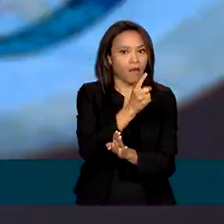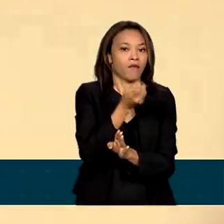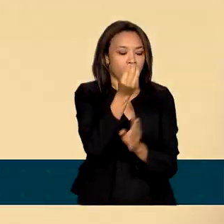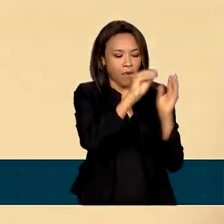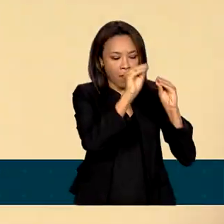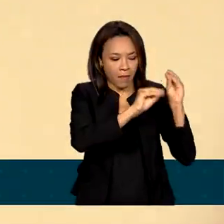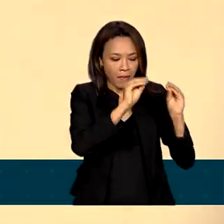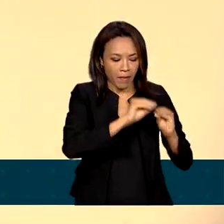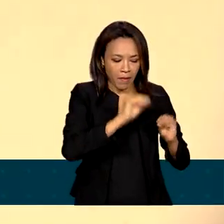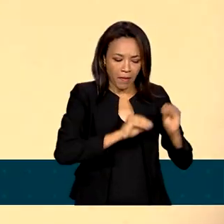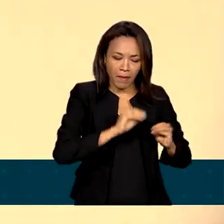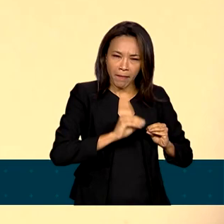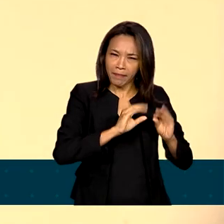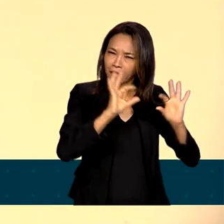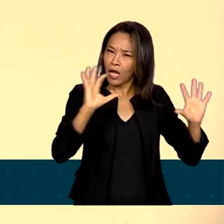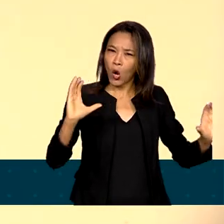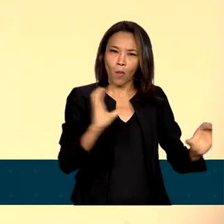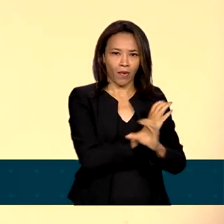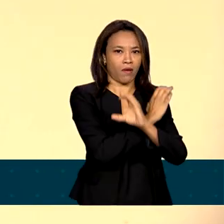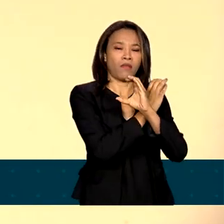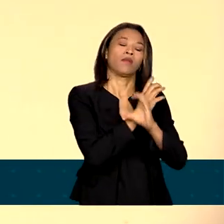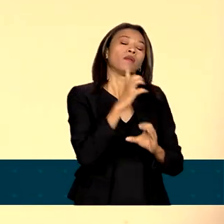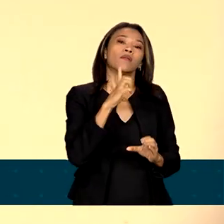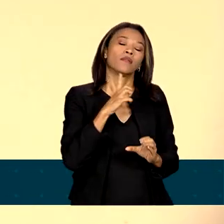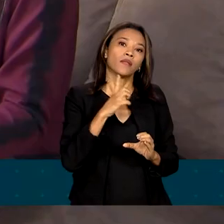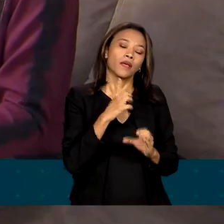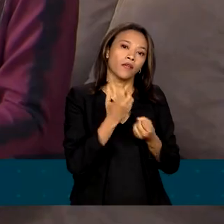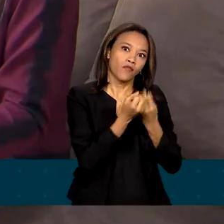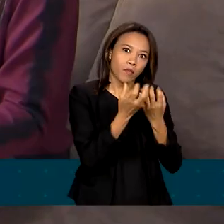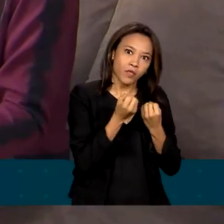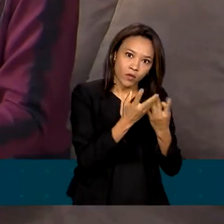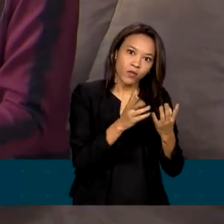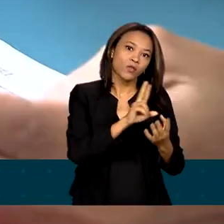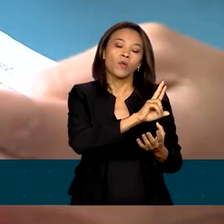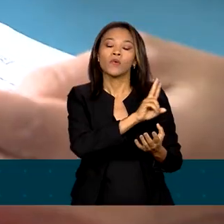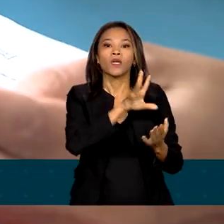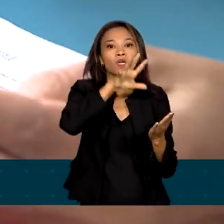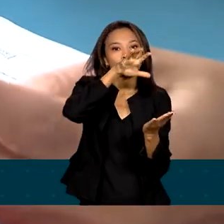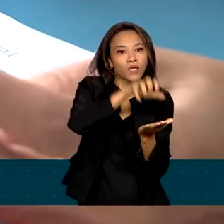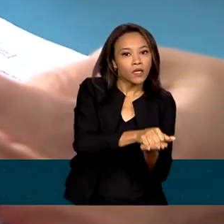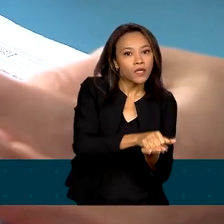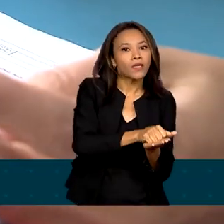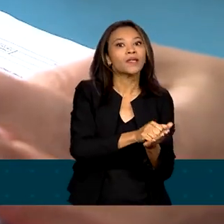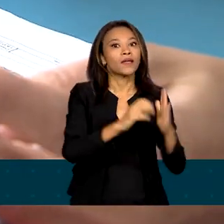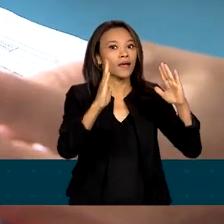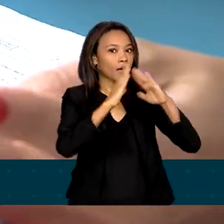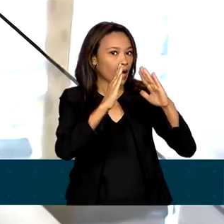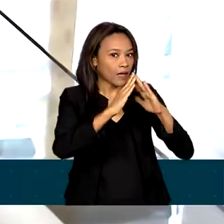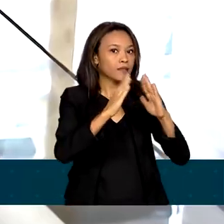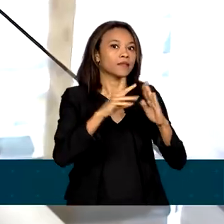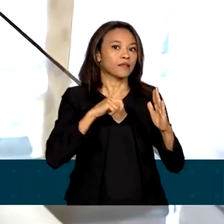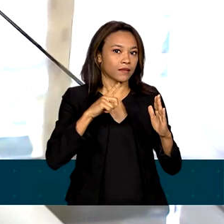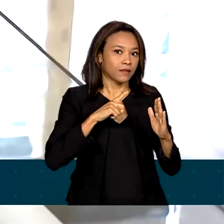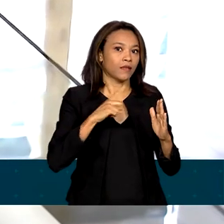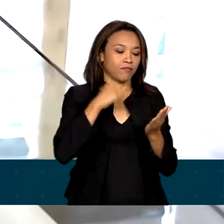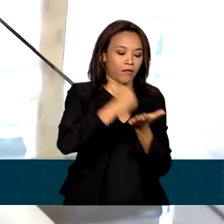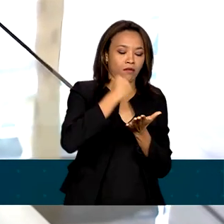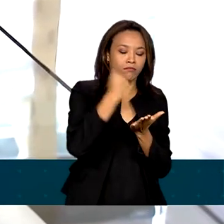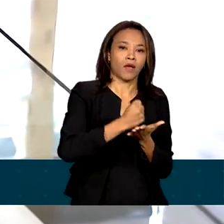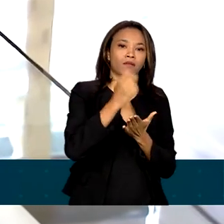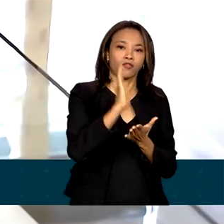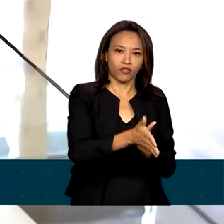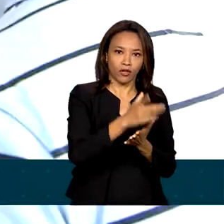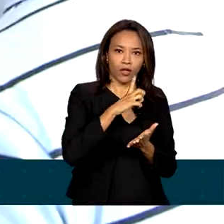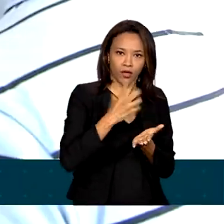mais completa. Ela traz, por exemplo, os dados de imóveis registrados em cartório. E para utilizar essa declaração pré